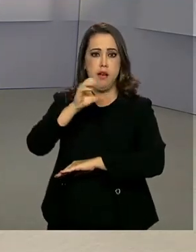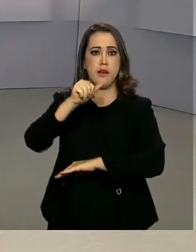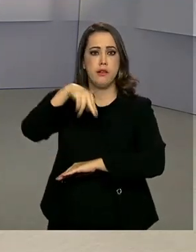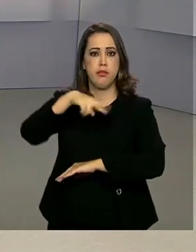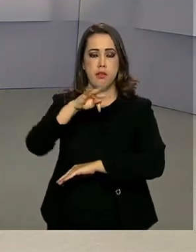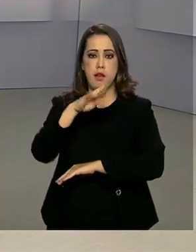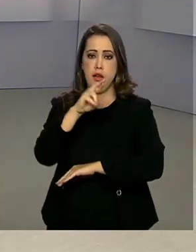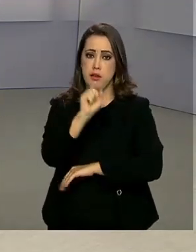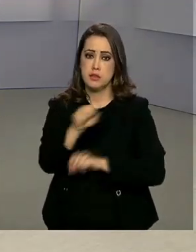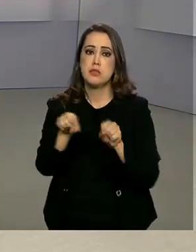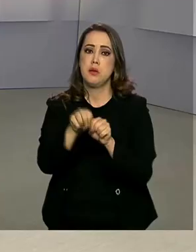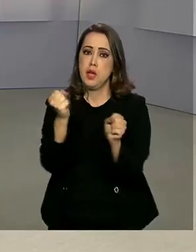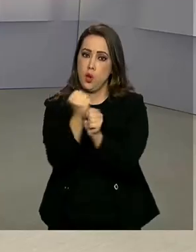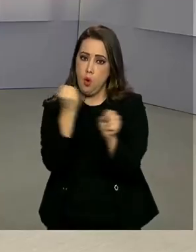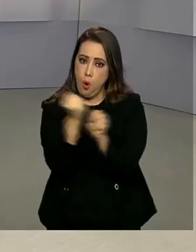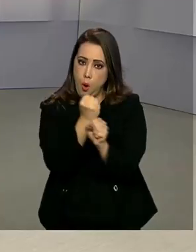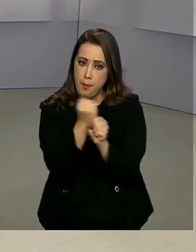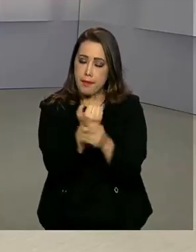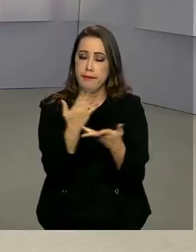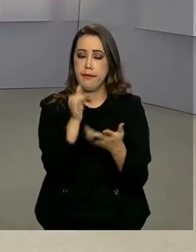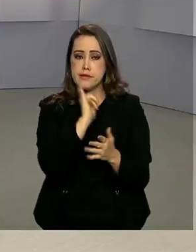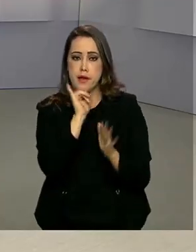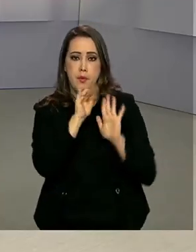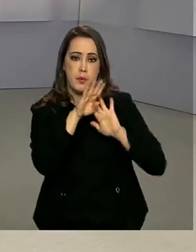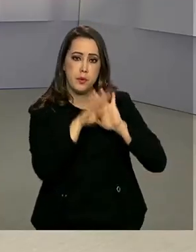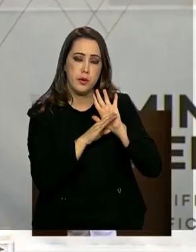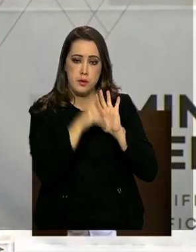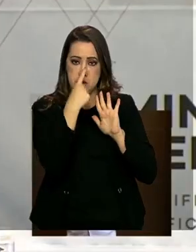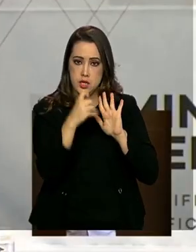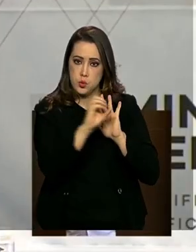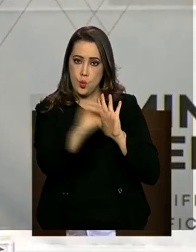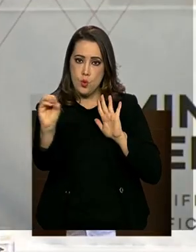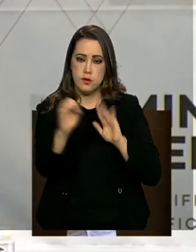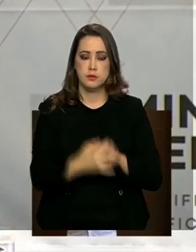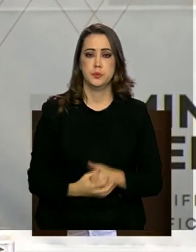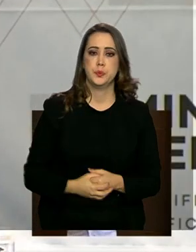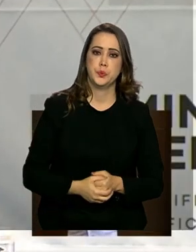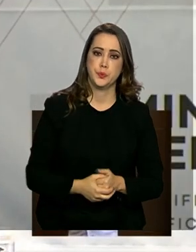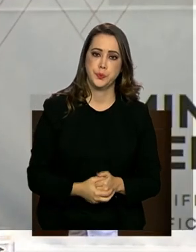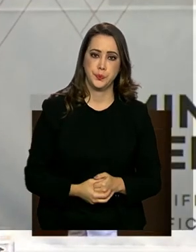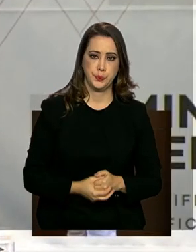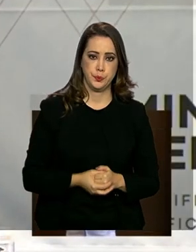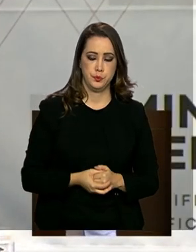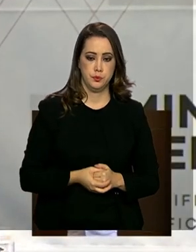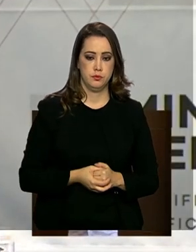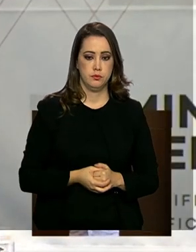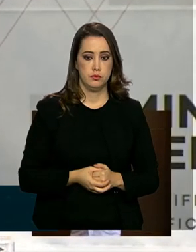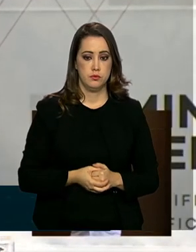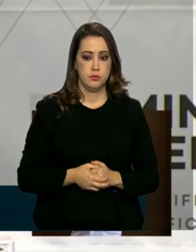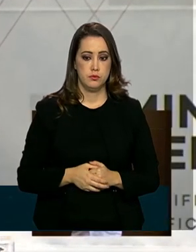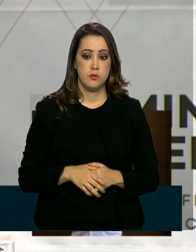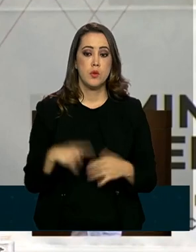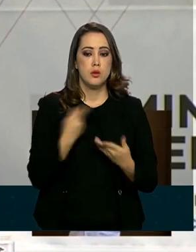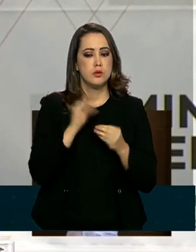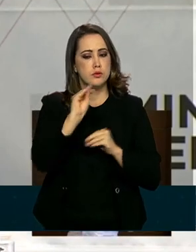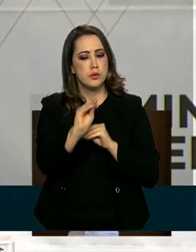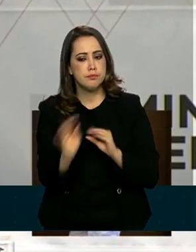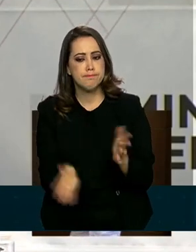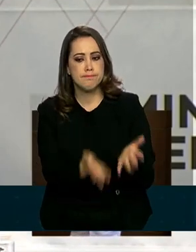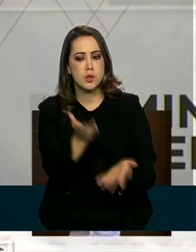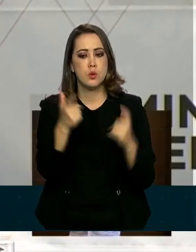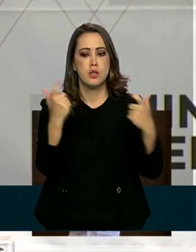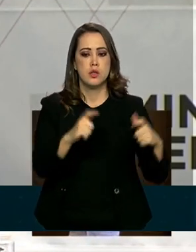obras de saneamento, como o Programa Lixão Zero. Isso vai arrumar os parques, deixar em